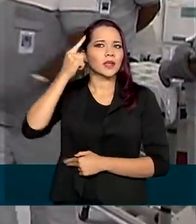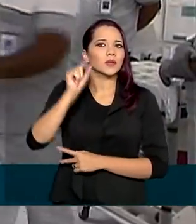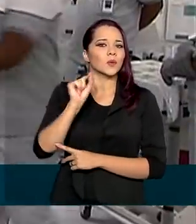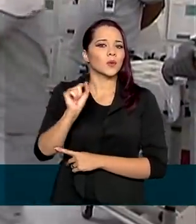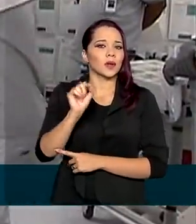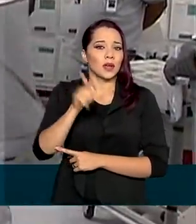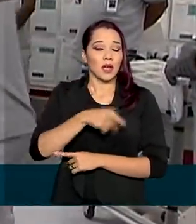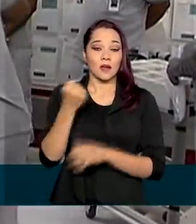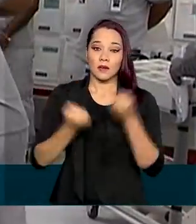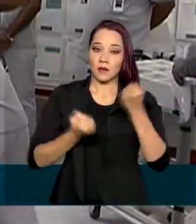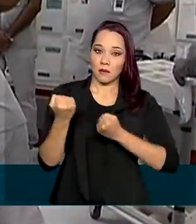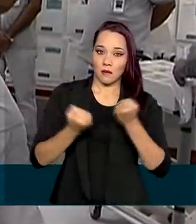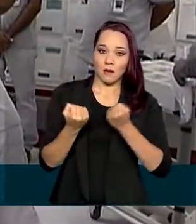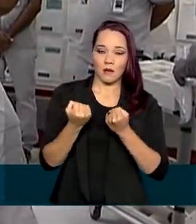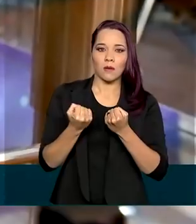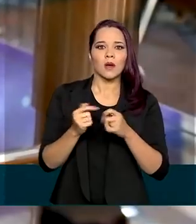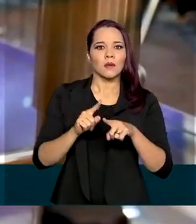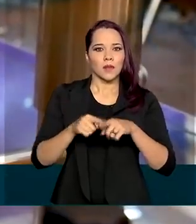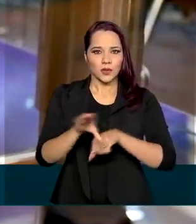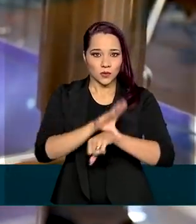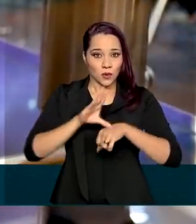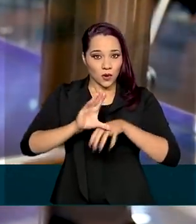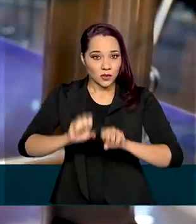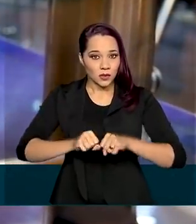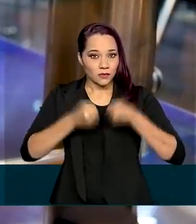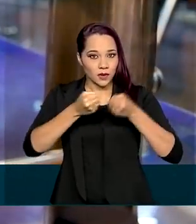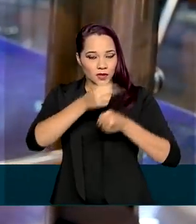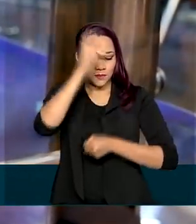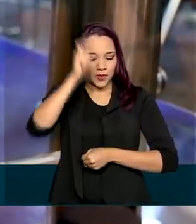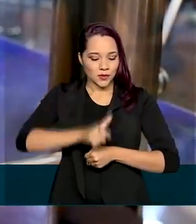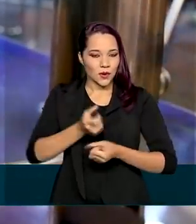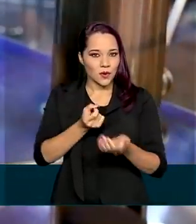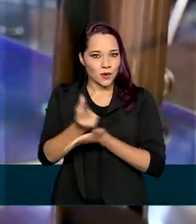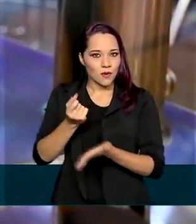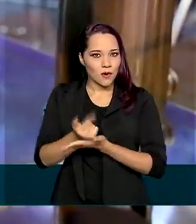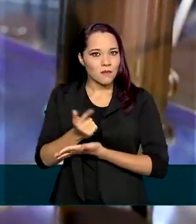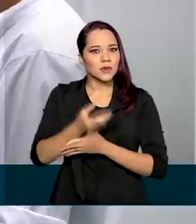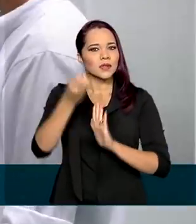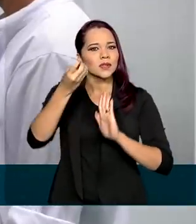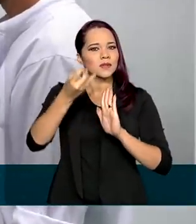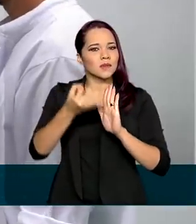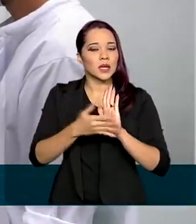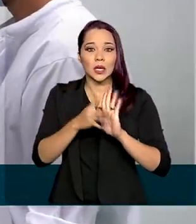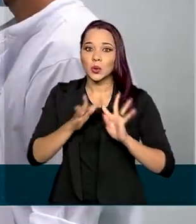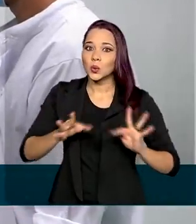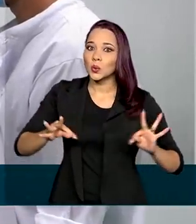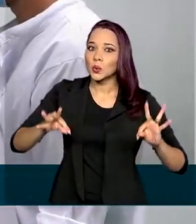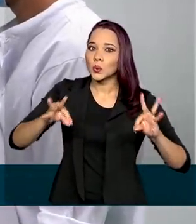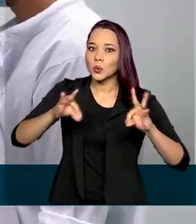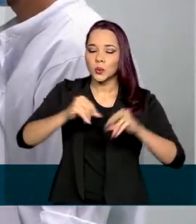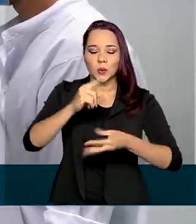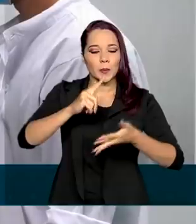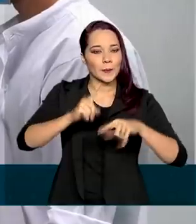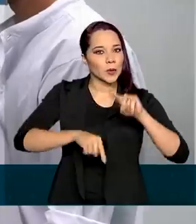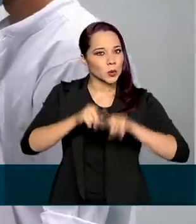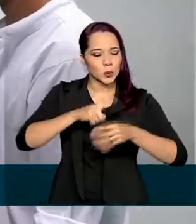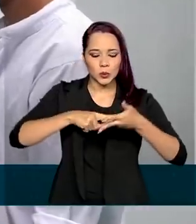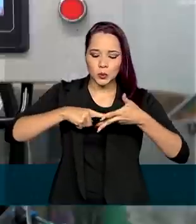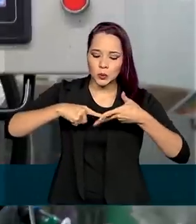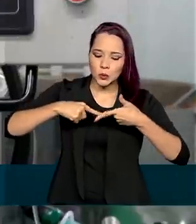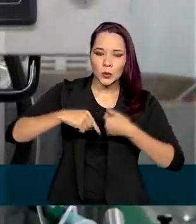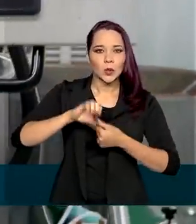são os veículos, mas o Código de Defesa do Consumidor determina que todos os produtos e